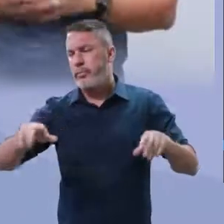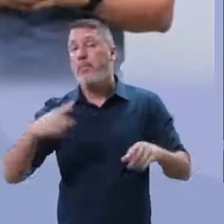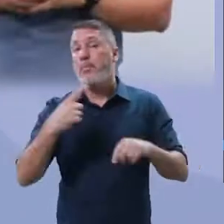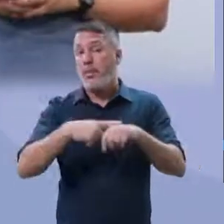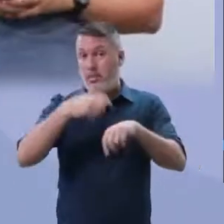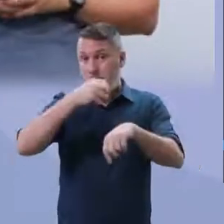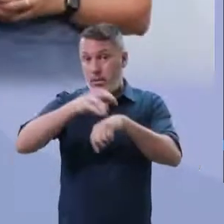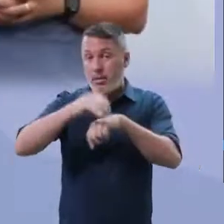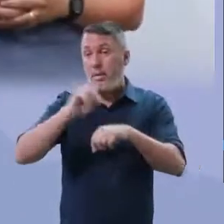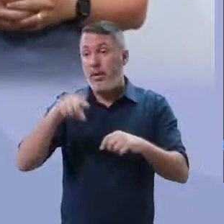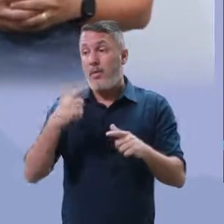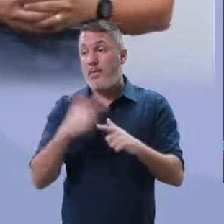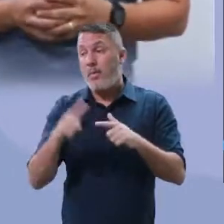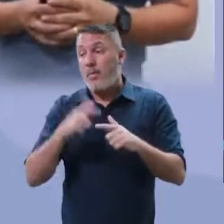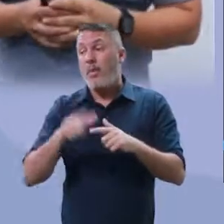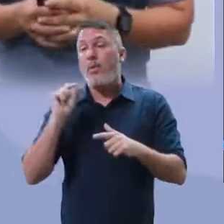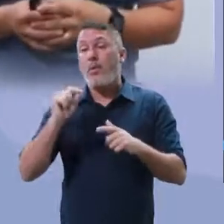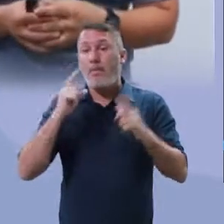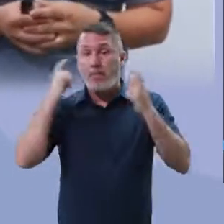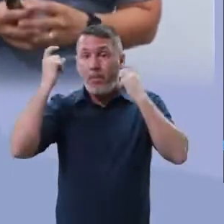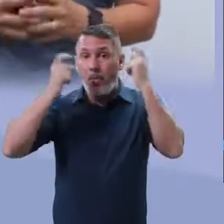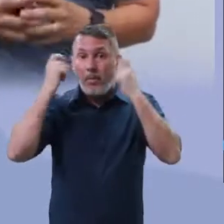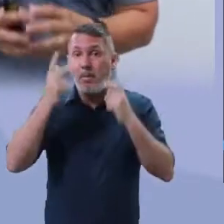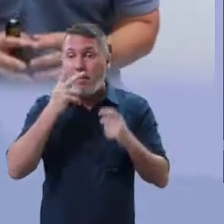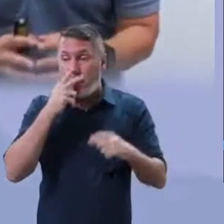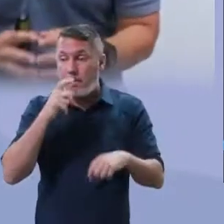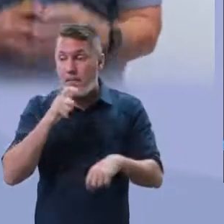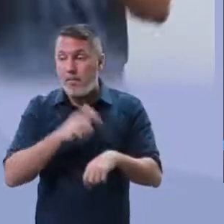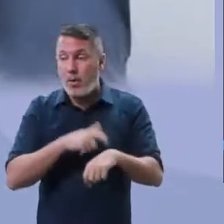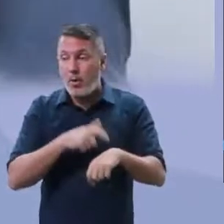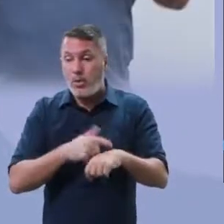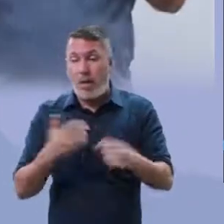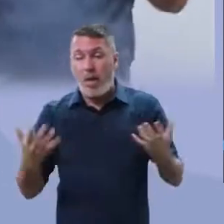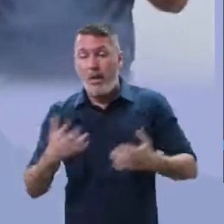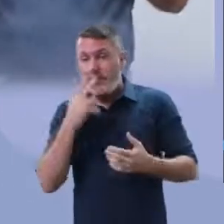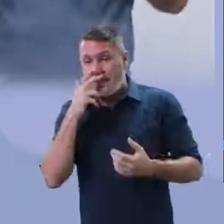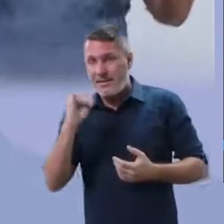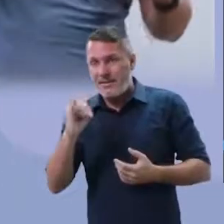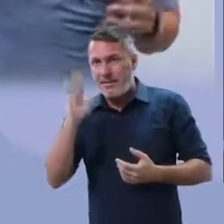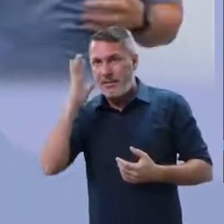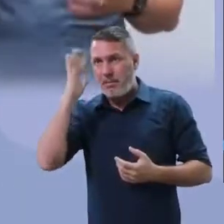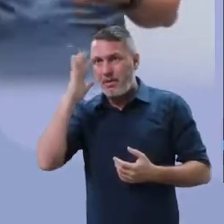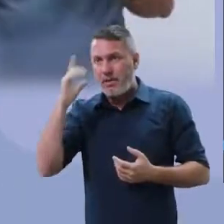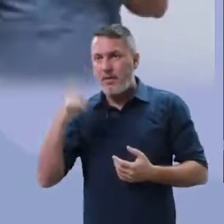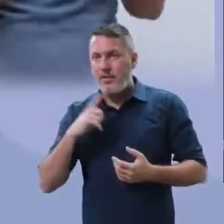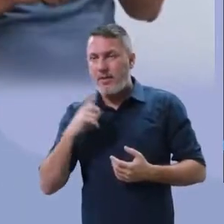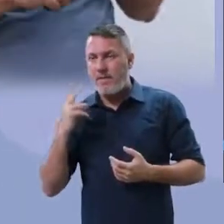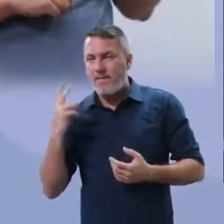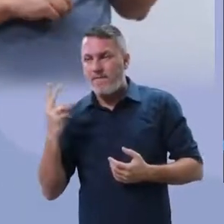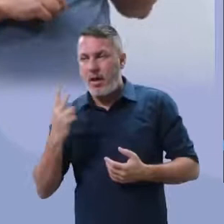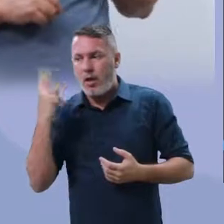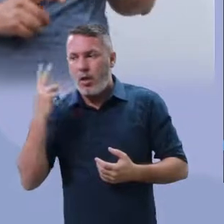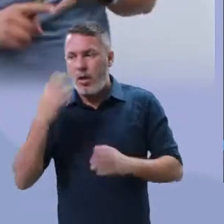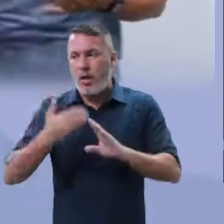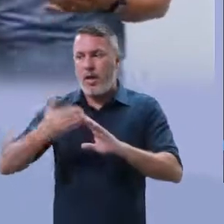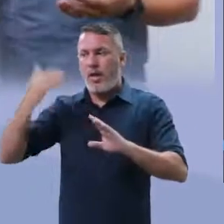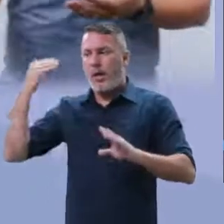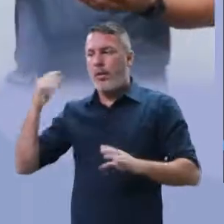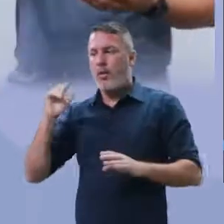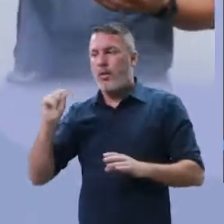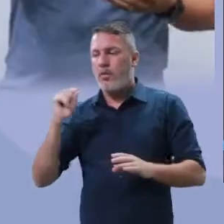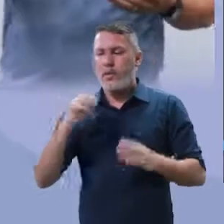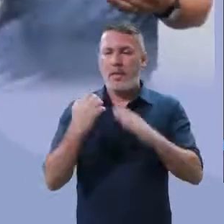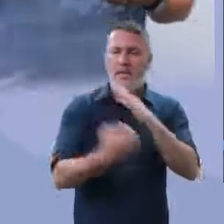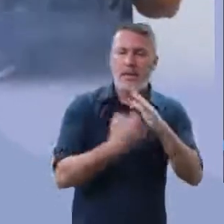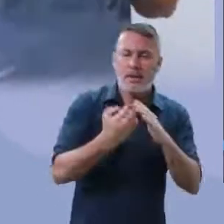dos estudos voltados para isso aí. O problema é que a gente tem essa preocupação apenas no momento do surto. Se nós valorizássemos mais os nossos hospitais,